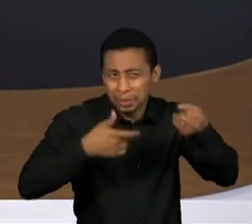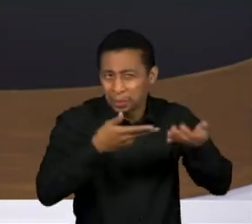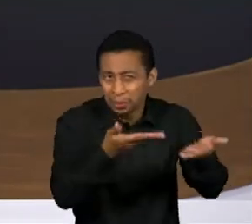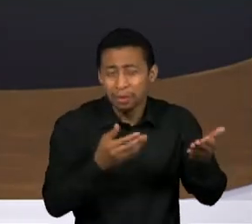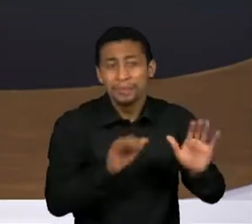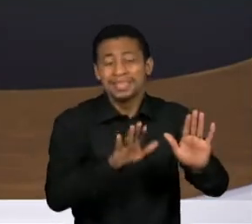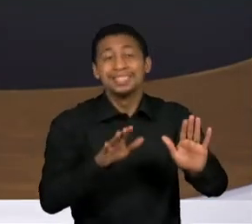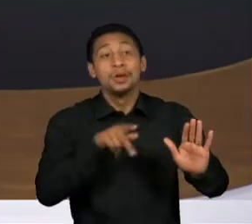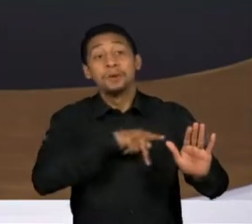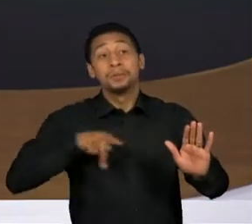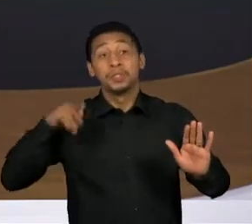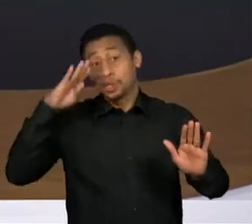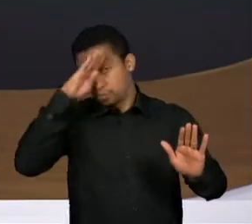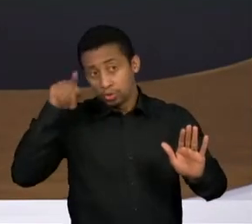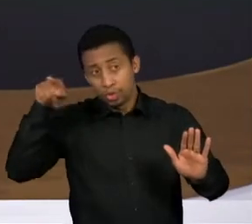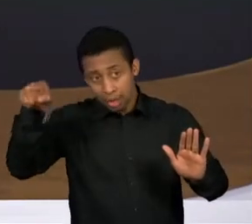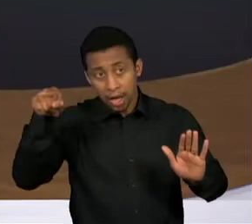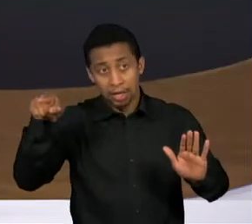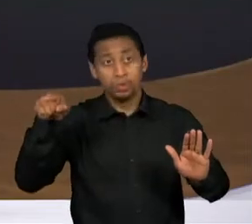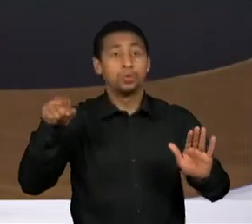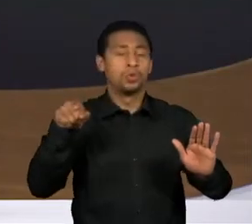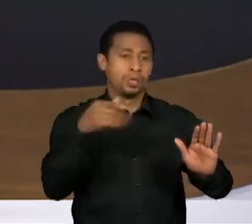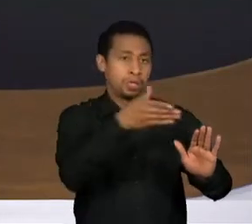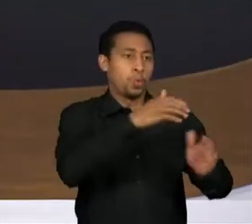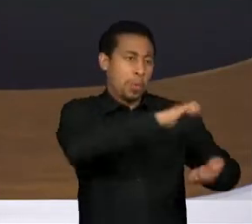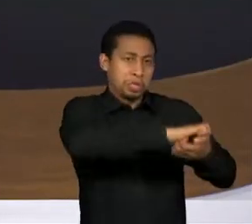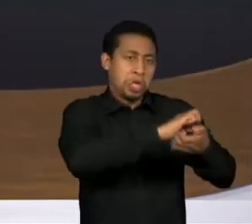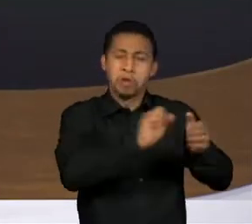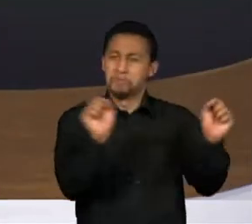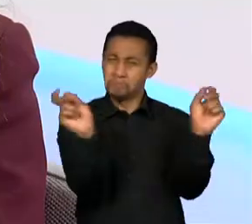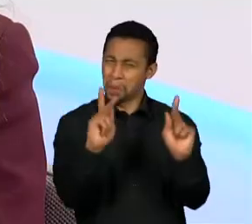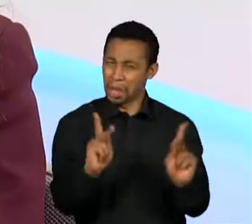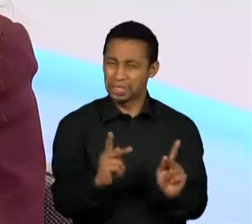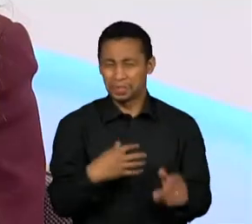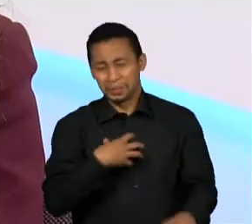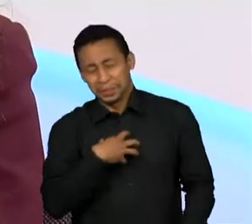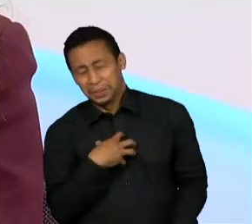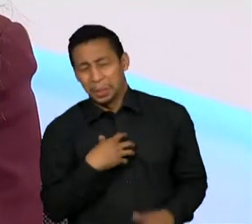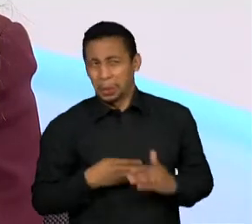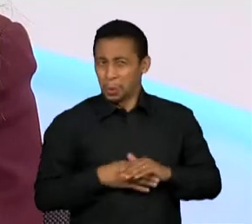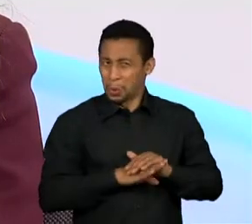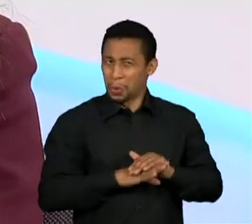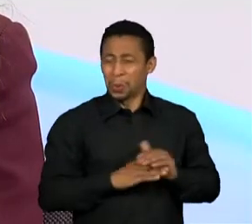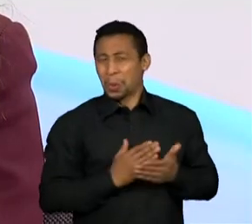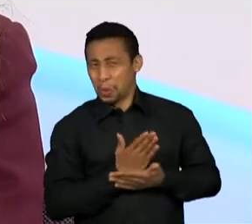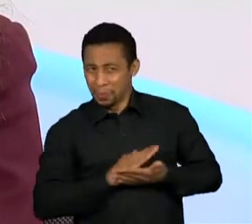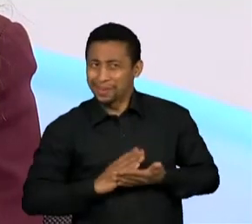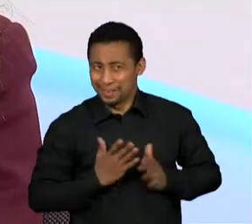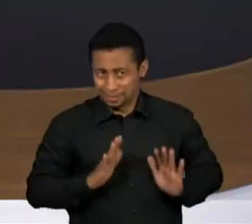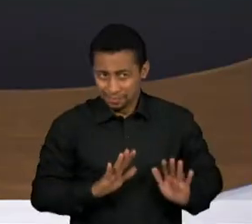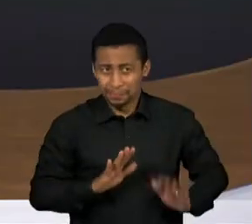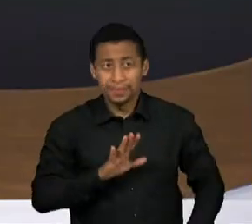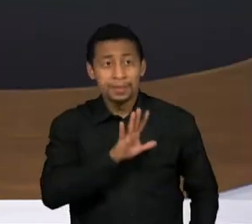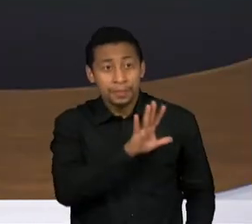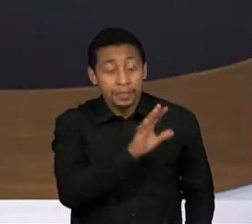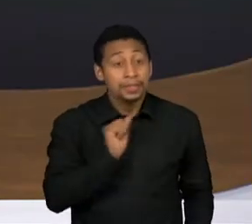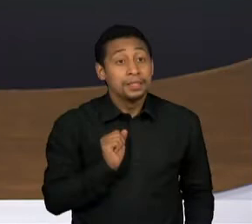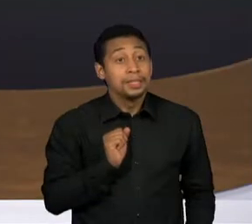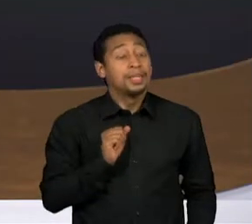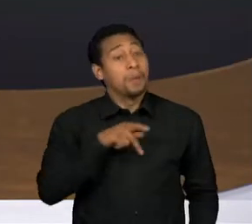situação entre o presidente Jair Bolsonaro e o Judiciário está completamente em paz. Dado o retrospecto do presidente, de ataques